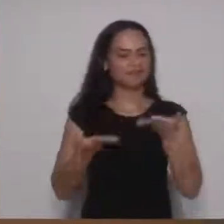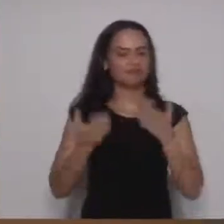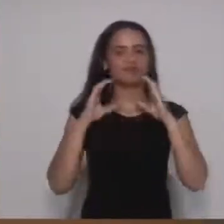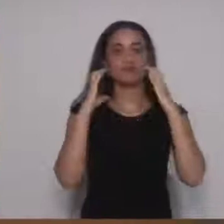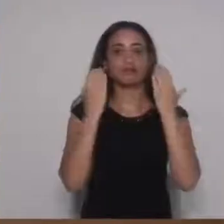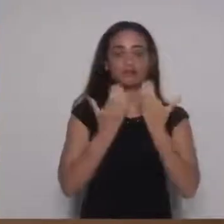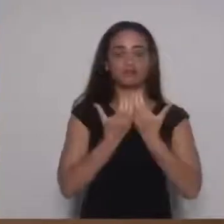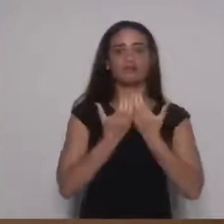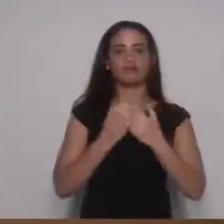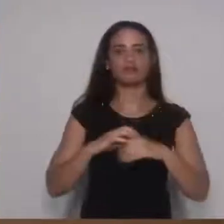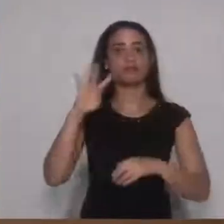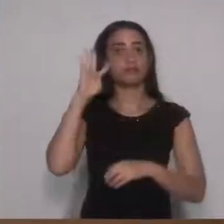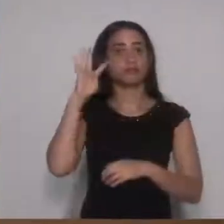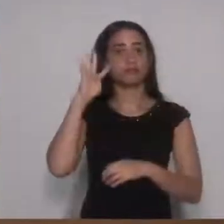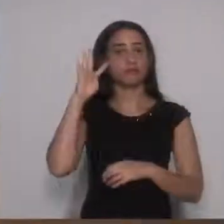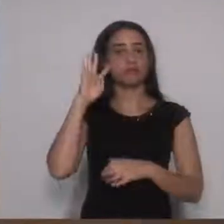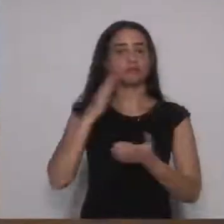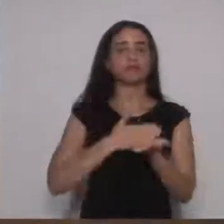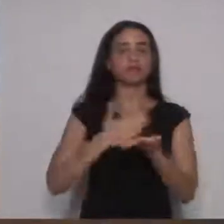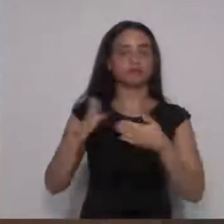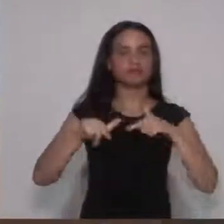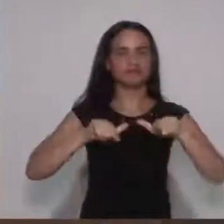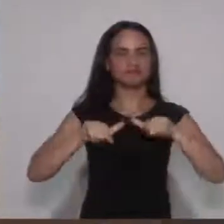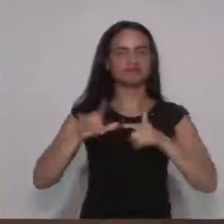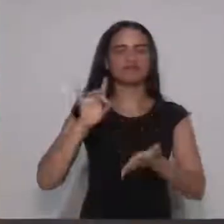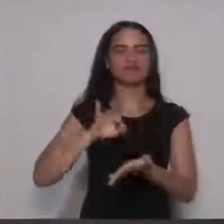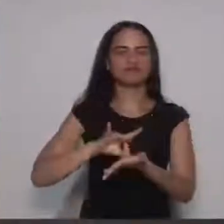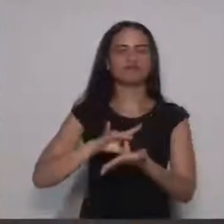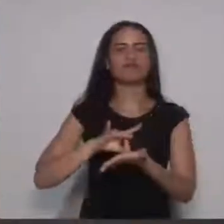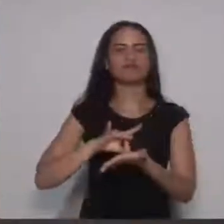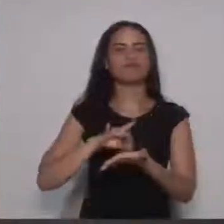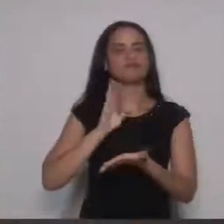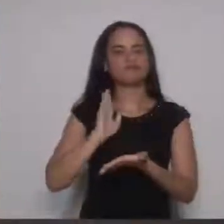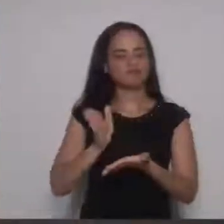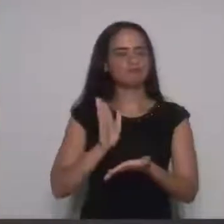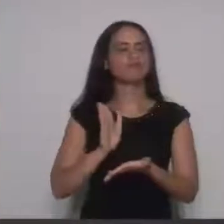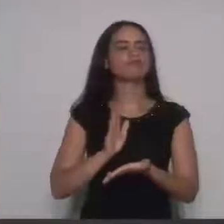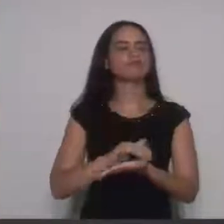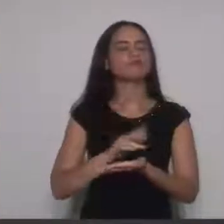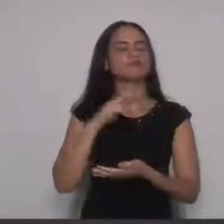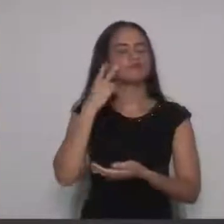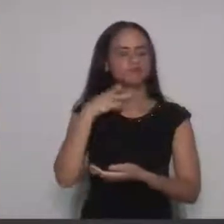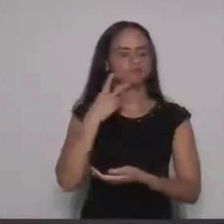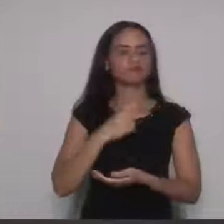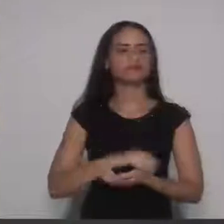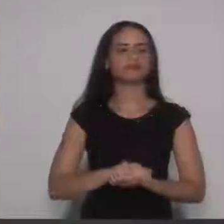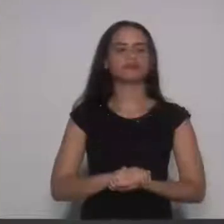tomou posse aí na quarta-feira, dia 27, e automaticamente já está vereador.